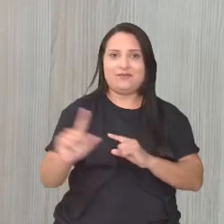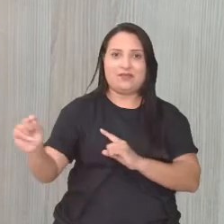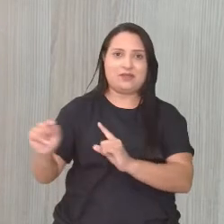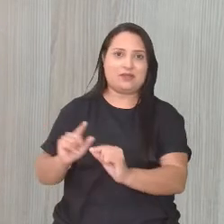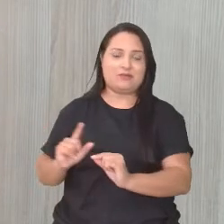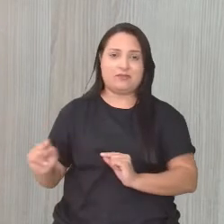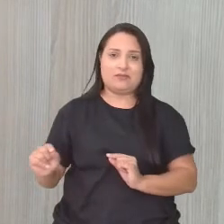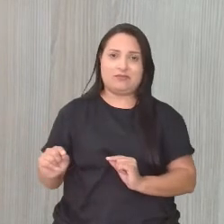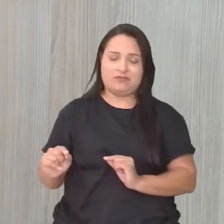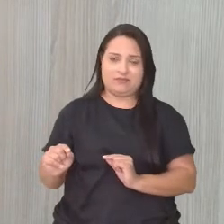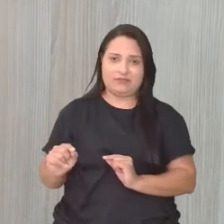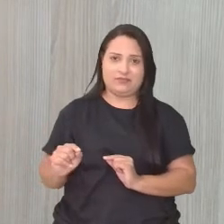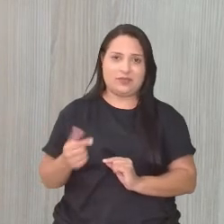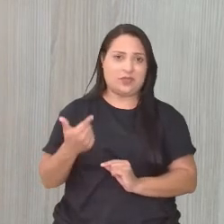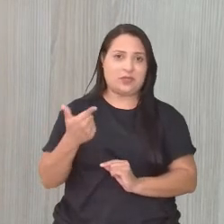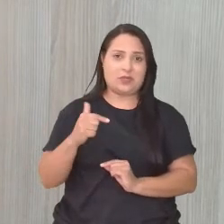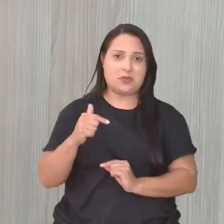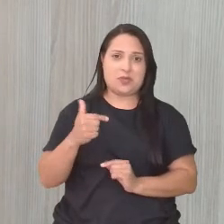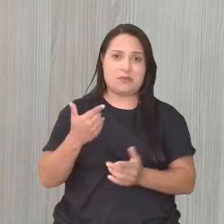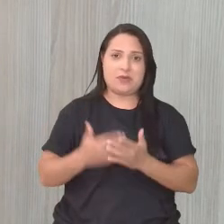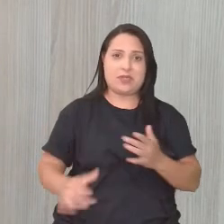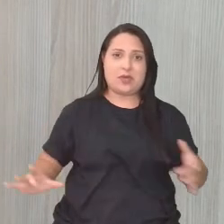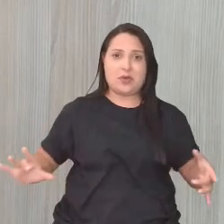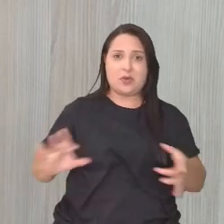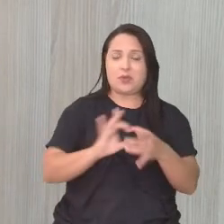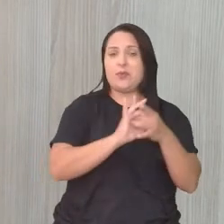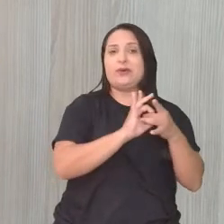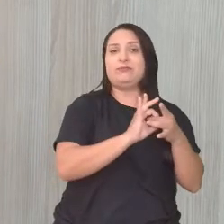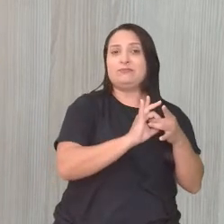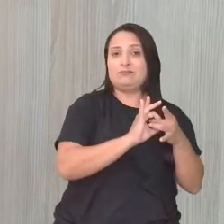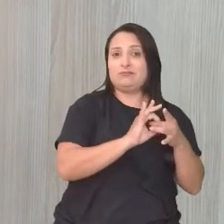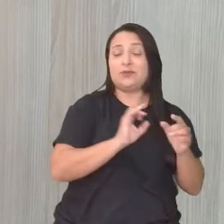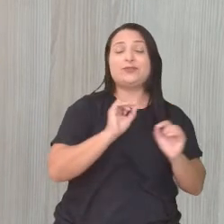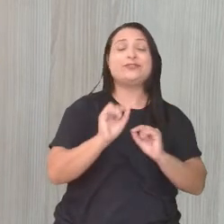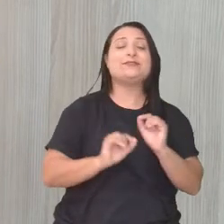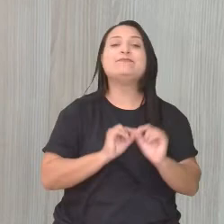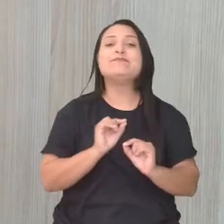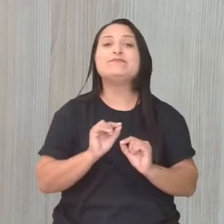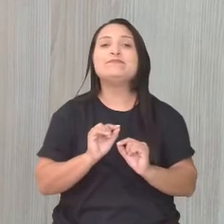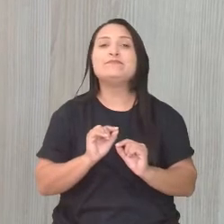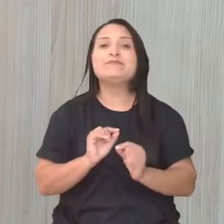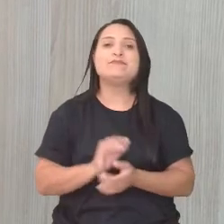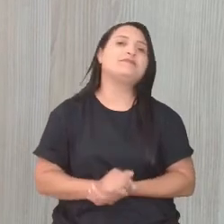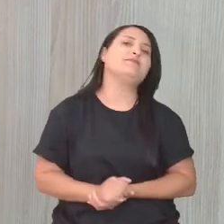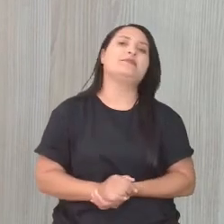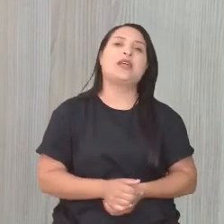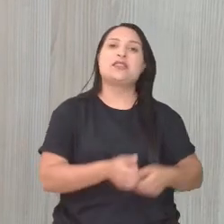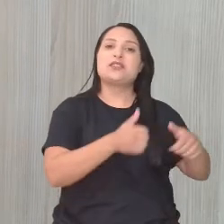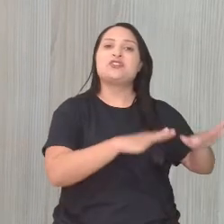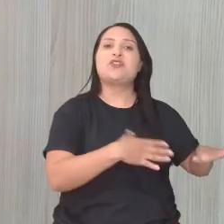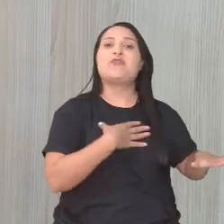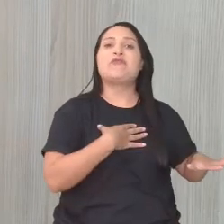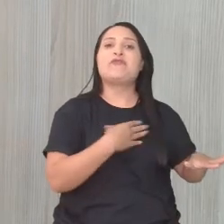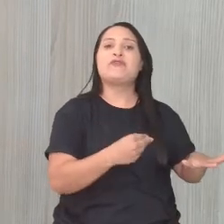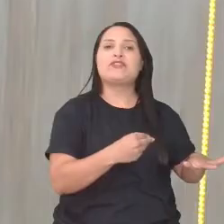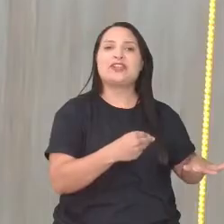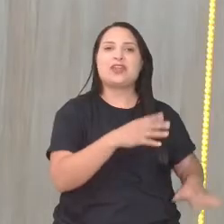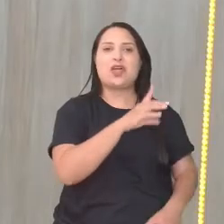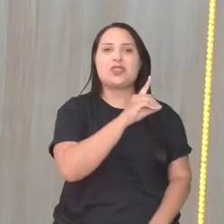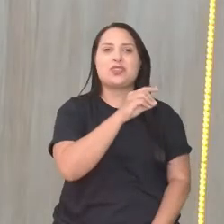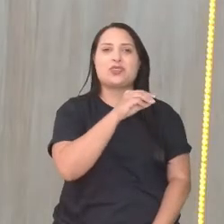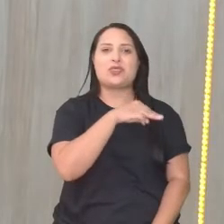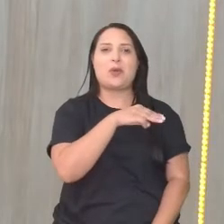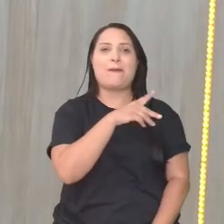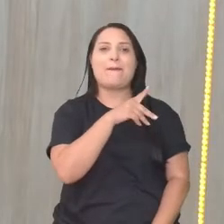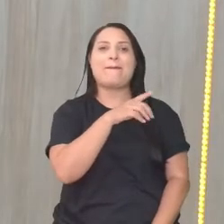ia ter aquele resquício de ligação ali com o Brasil, né? Exato. Então, o é que ele fez? Deixou o filho dele aqui, o famoso Dom